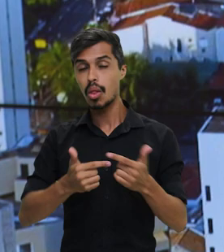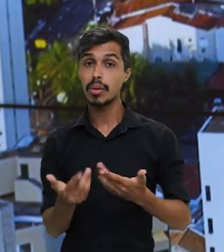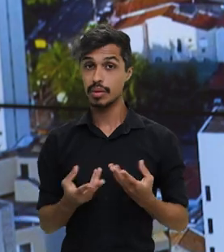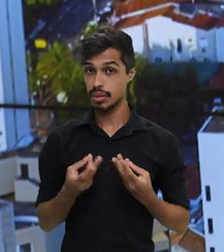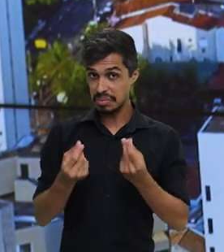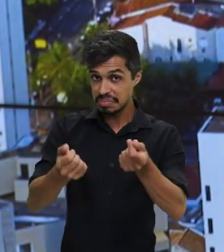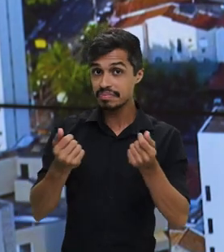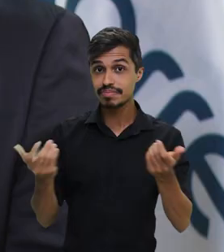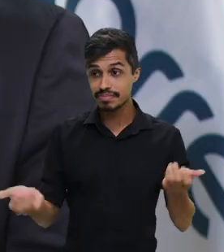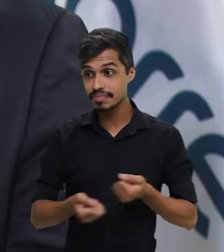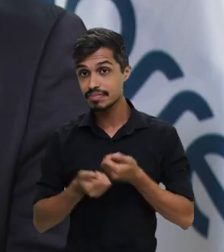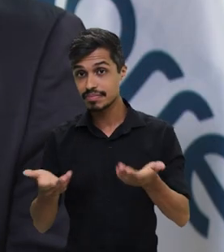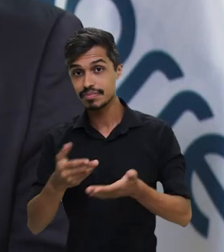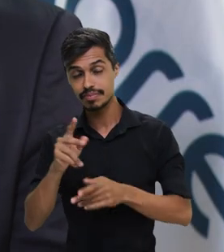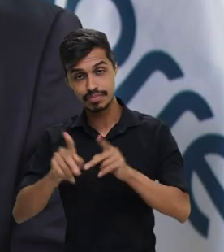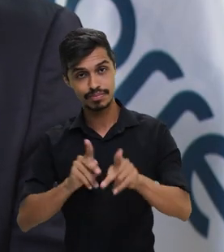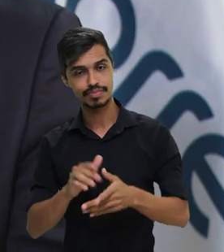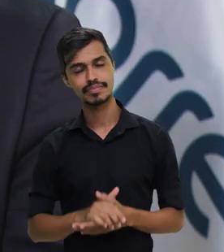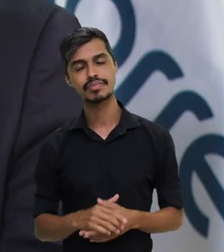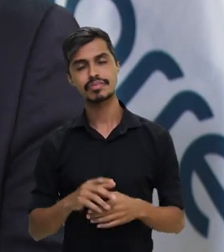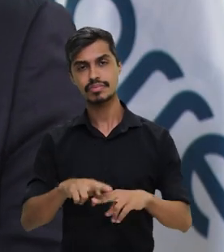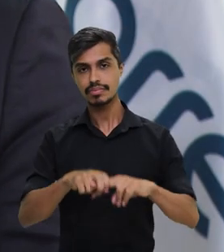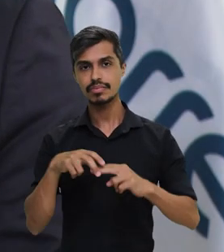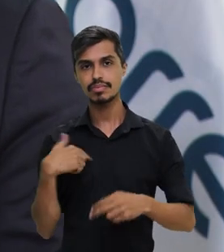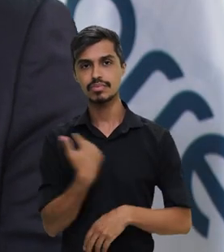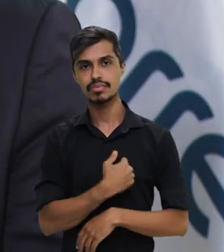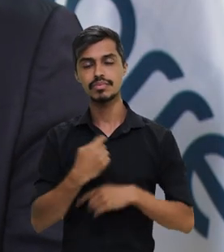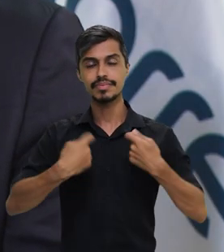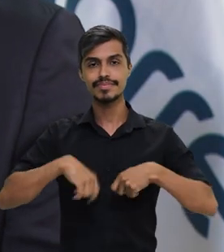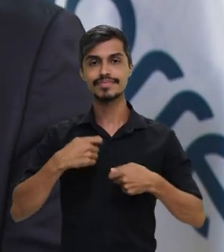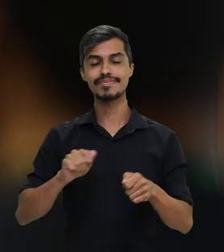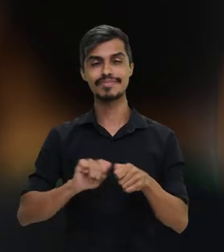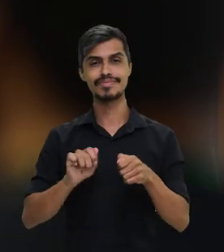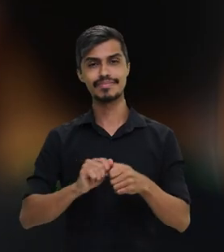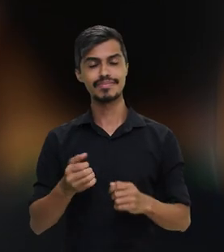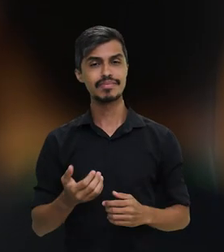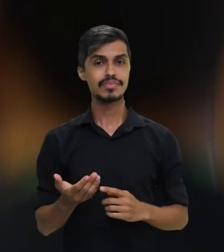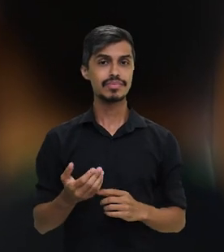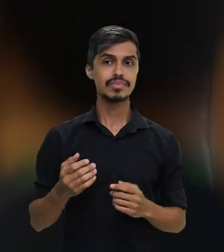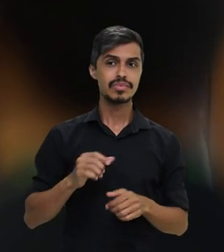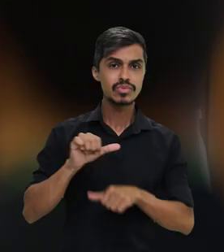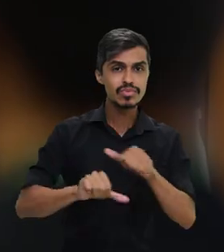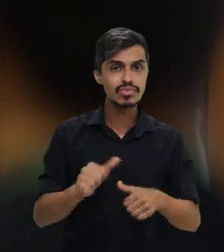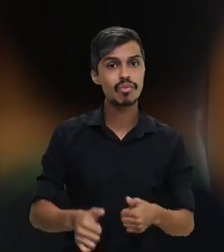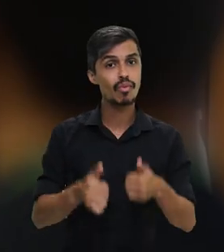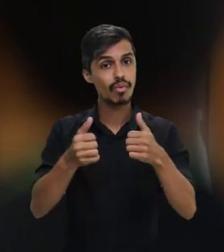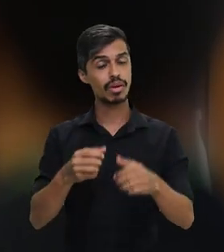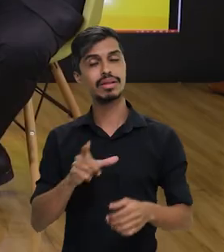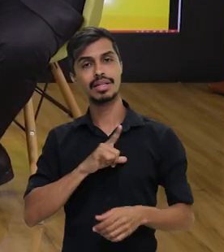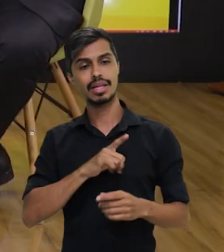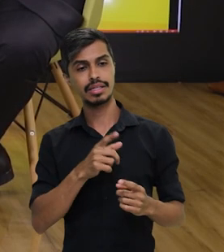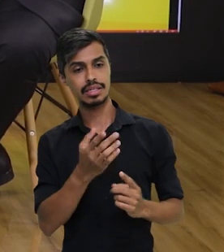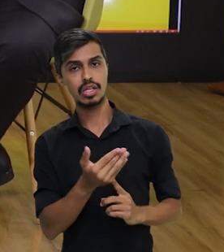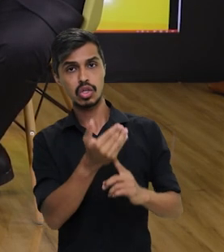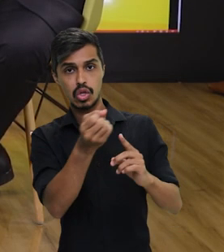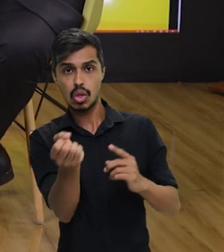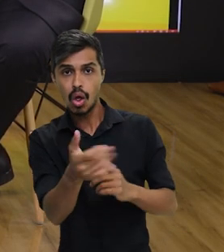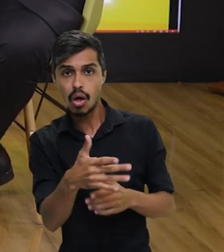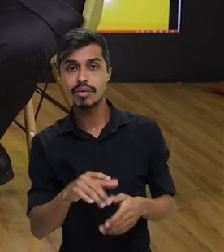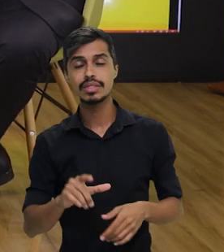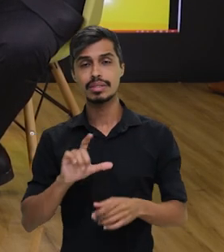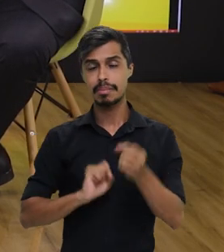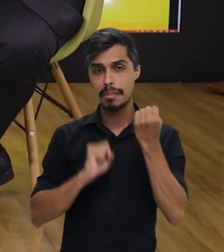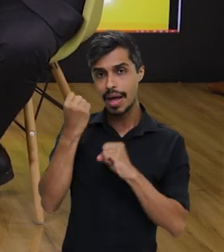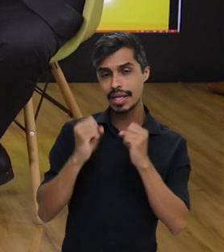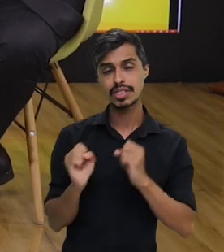serviço público melhor para o nosso povo. Então, é por isso que a gente tem que fazer essa modernização, ter máquinas novas, ter novos centros de